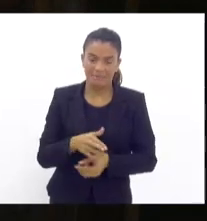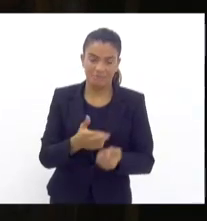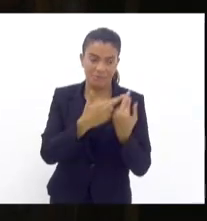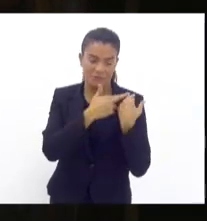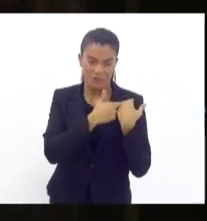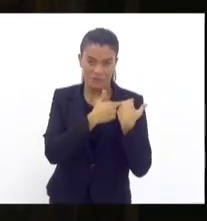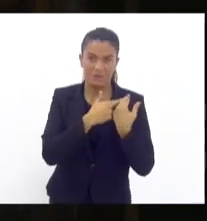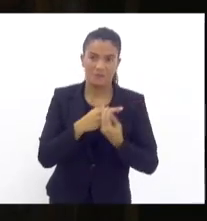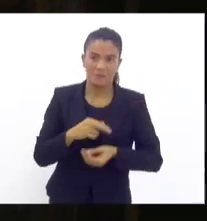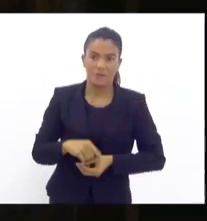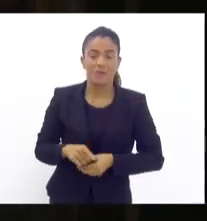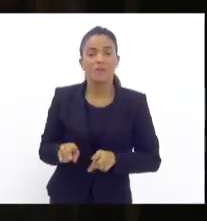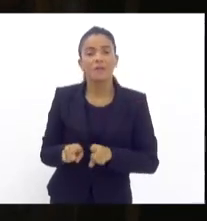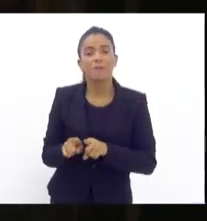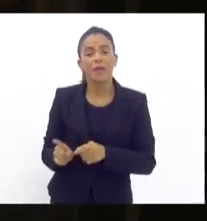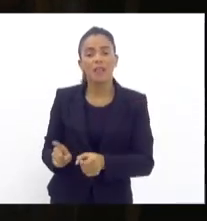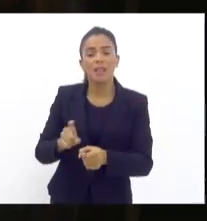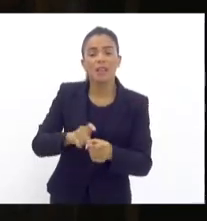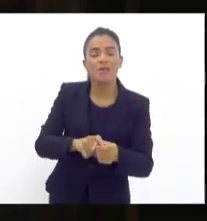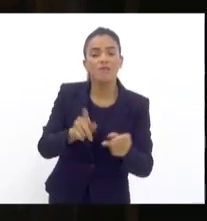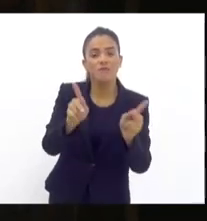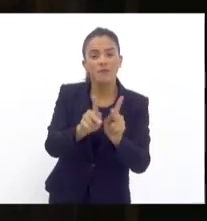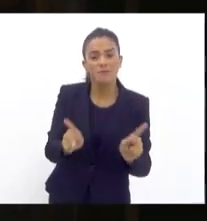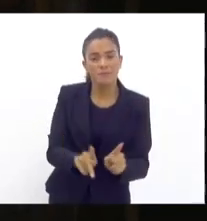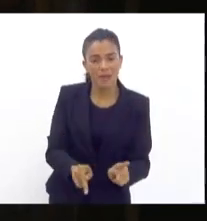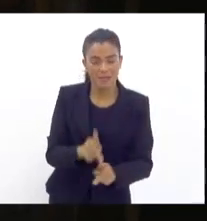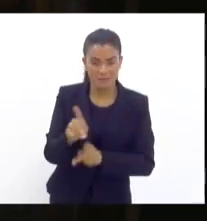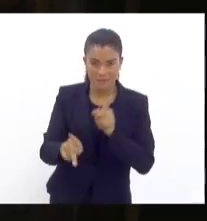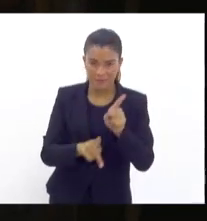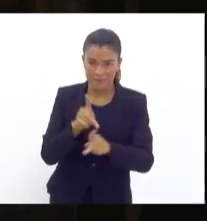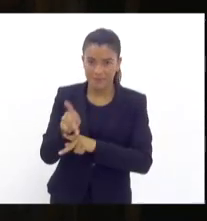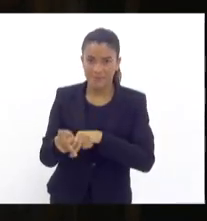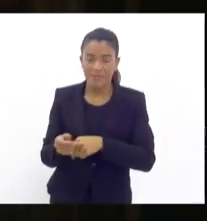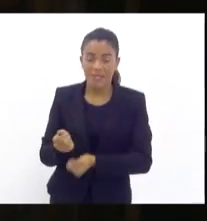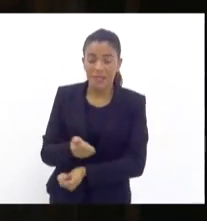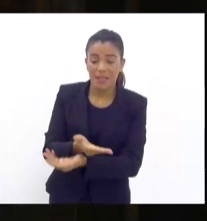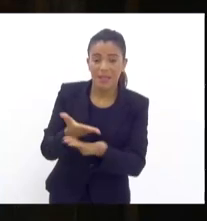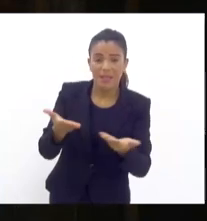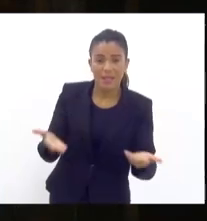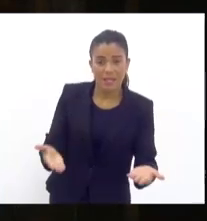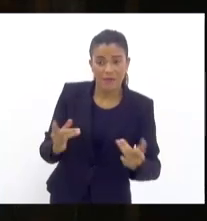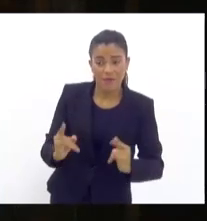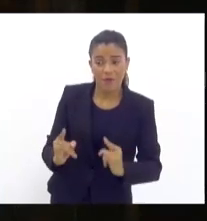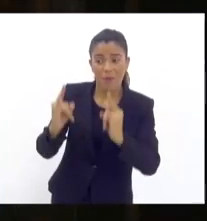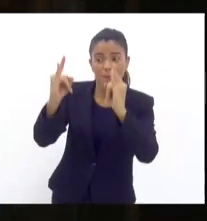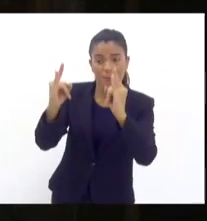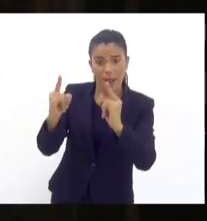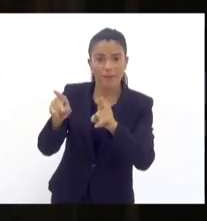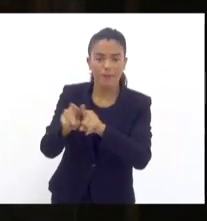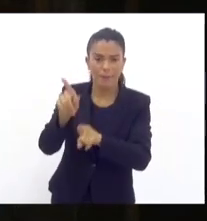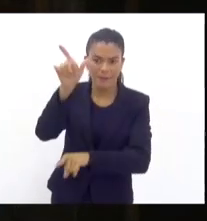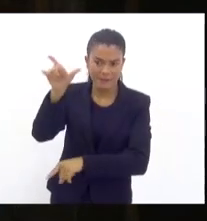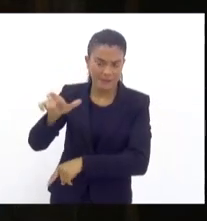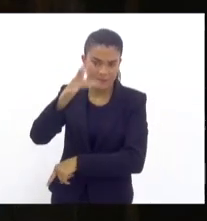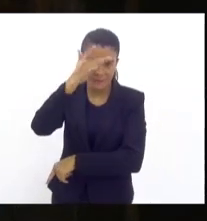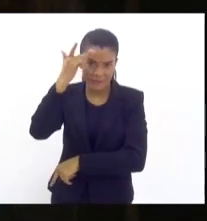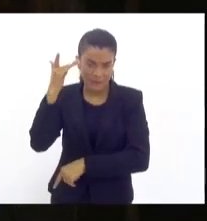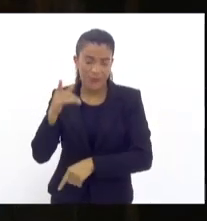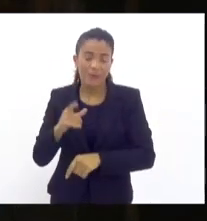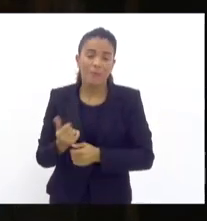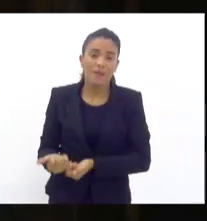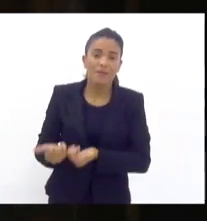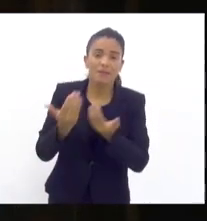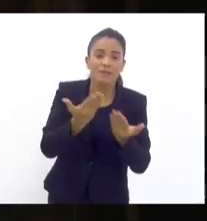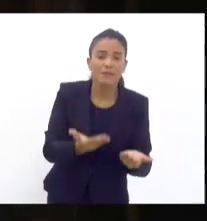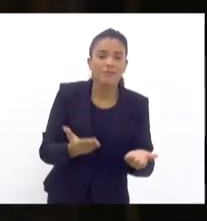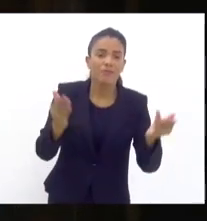para que nós possamos devolver a paz para essas pessoas, devolver o prédio desse cidadão, devolver ali a tranquilidade